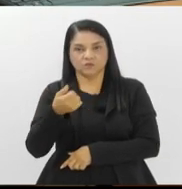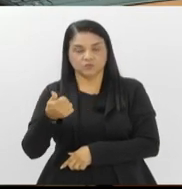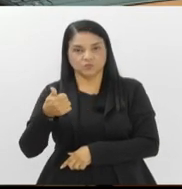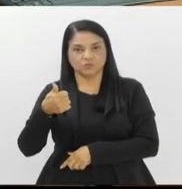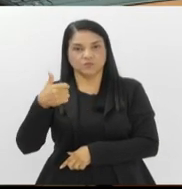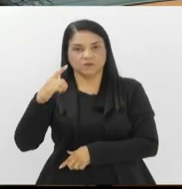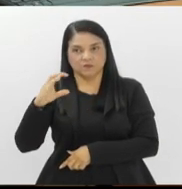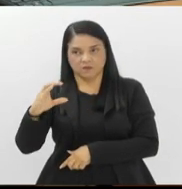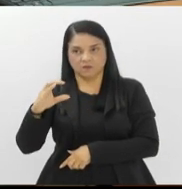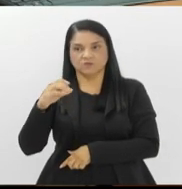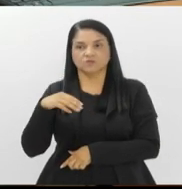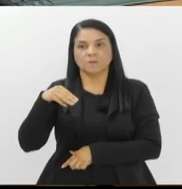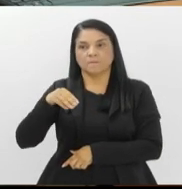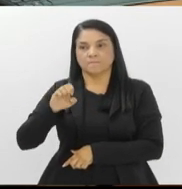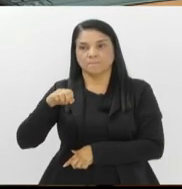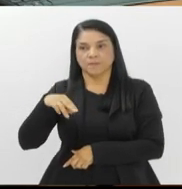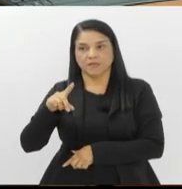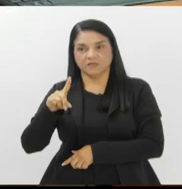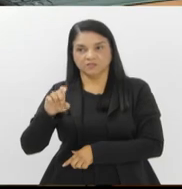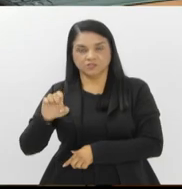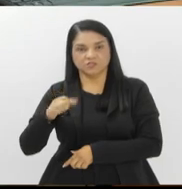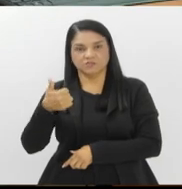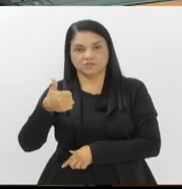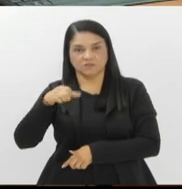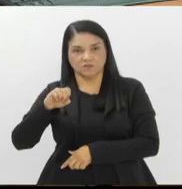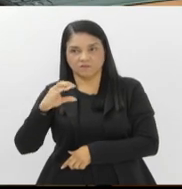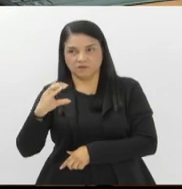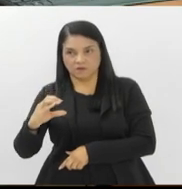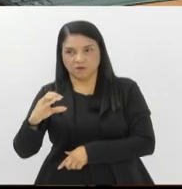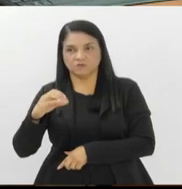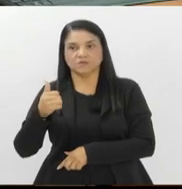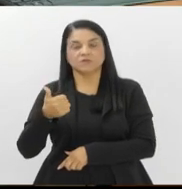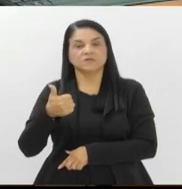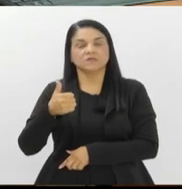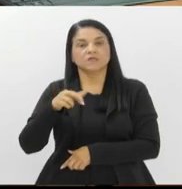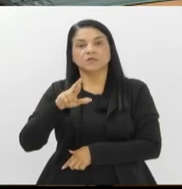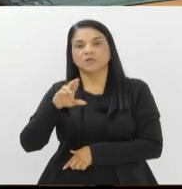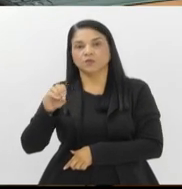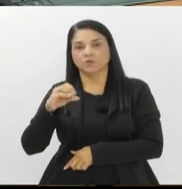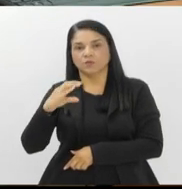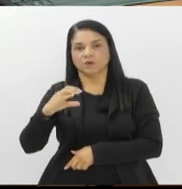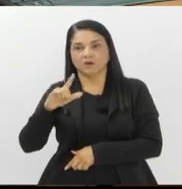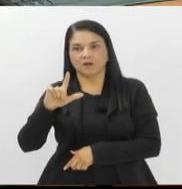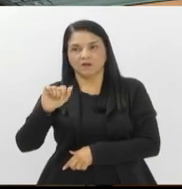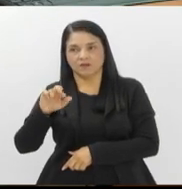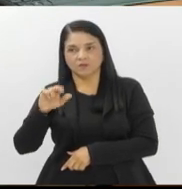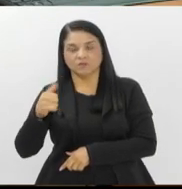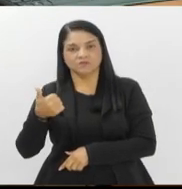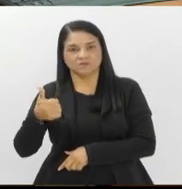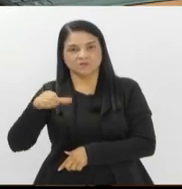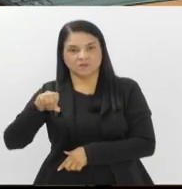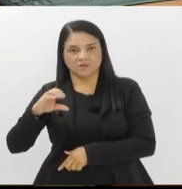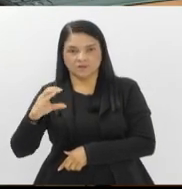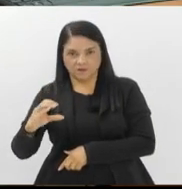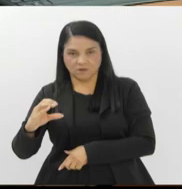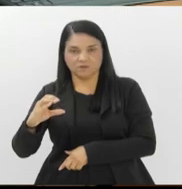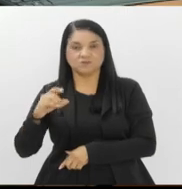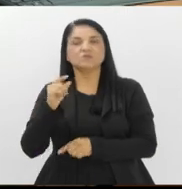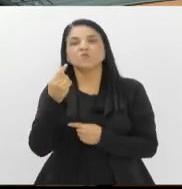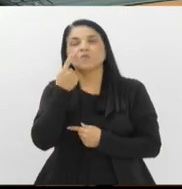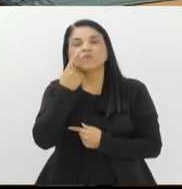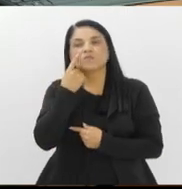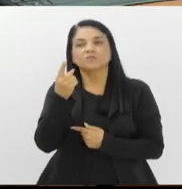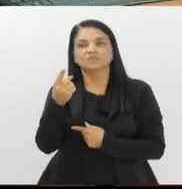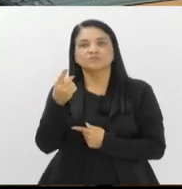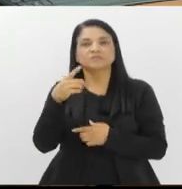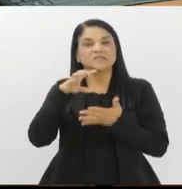Mendes, 19 graus, com sol também. E Rio Claro, também com 19 graus e também com sol. Vamos ver agora como está o tempo aqui